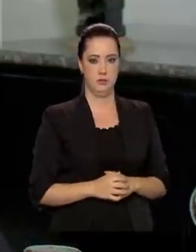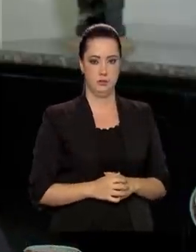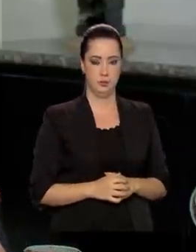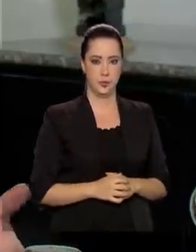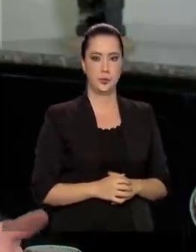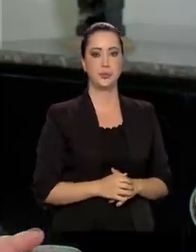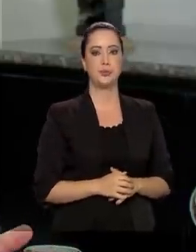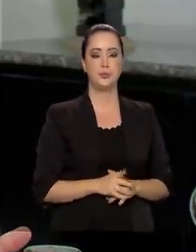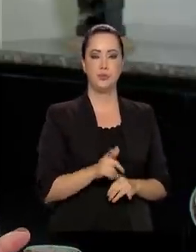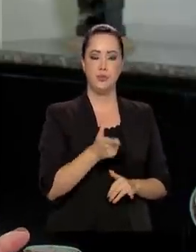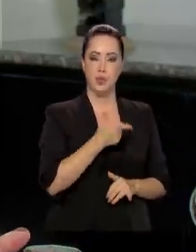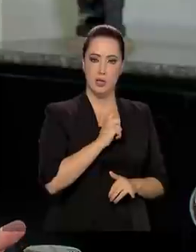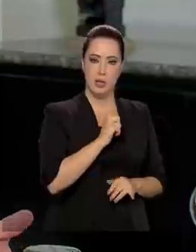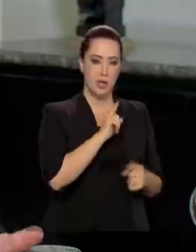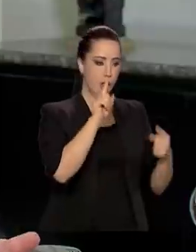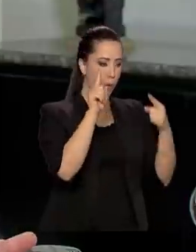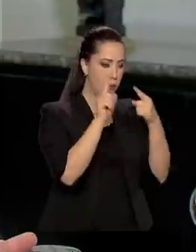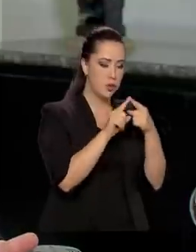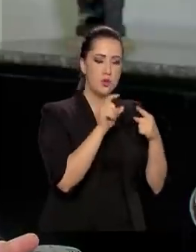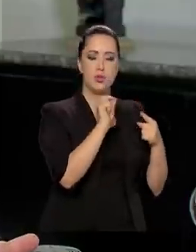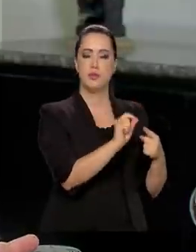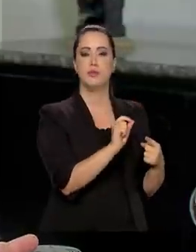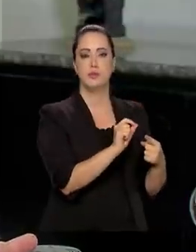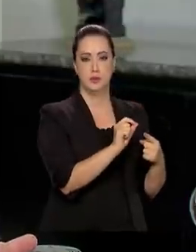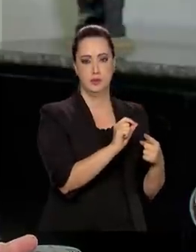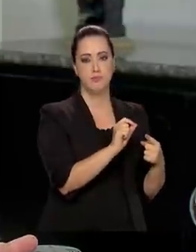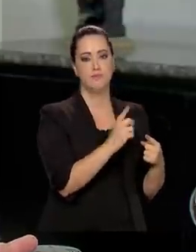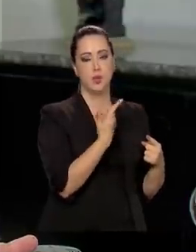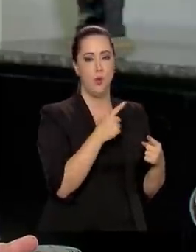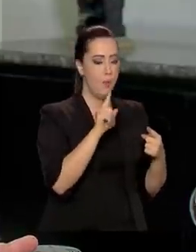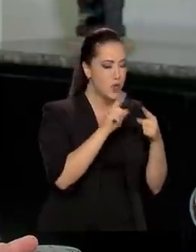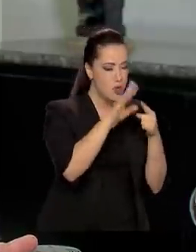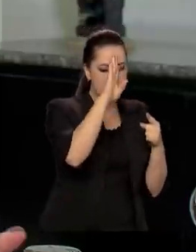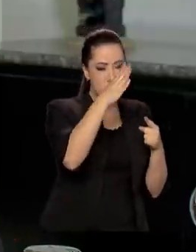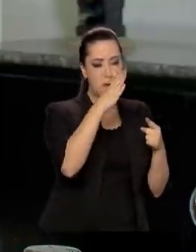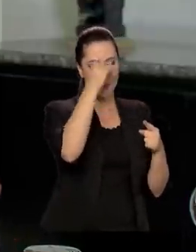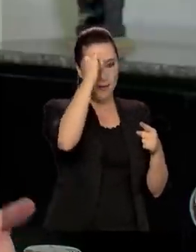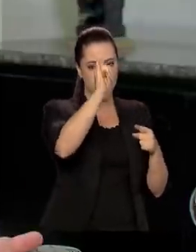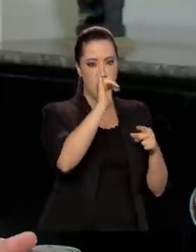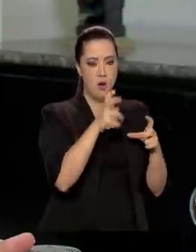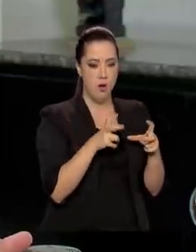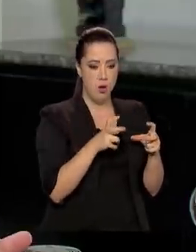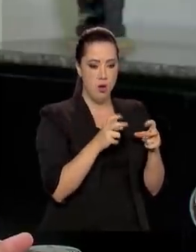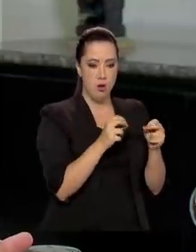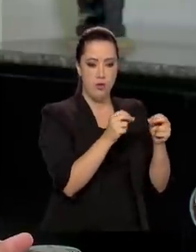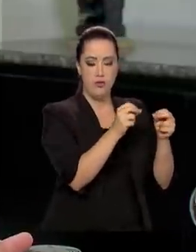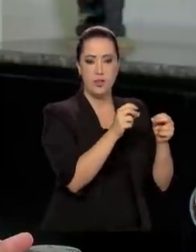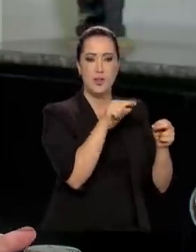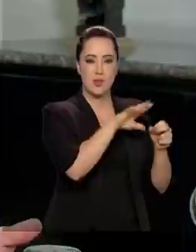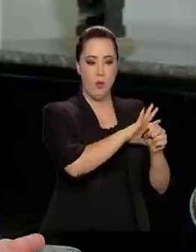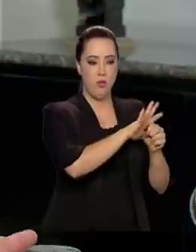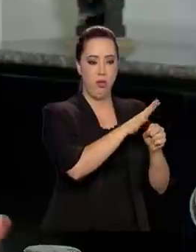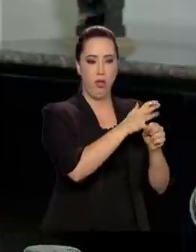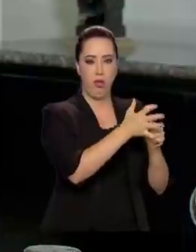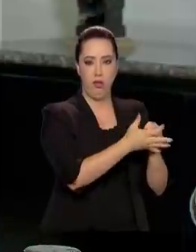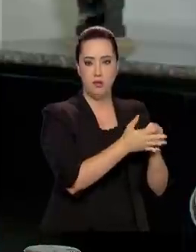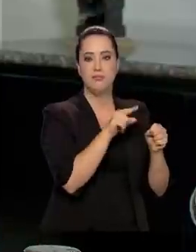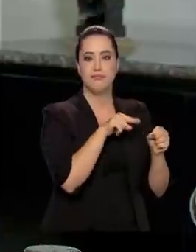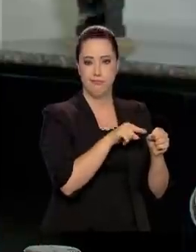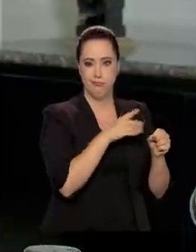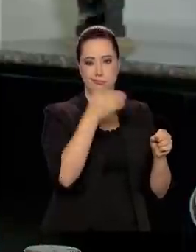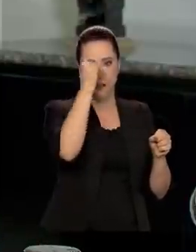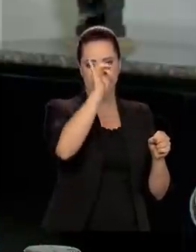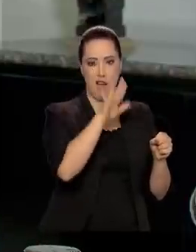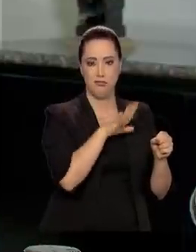Você tem o objetivo? Você tem que combater um vírus. Combater a Covid-19, o coronavírus.